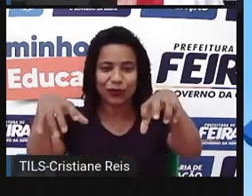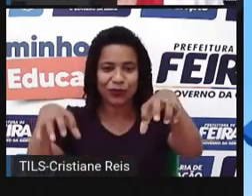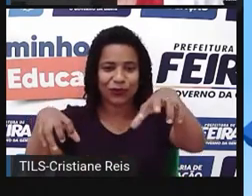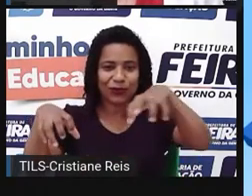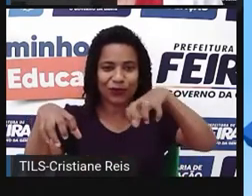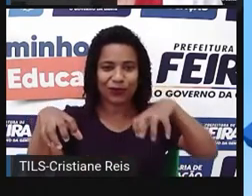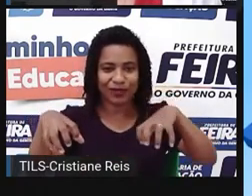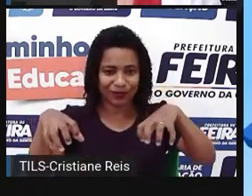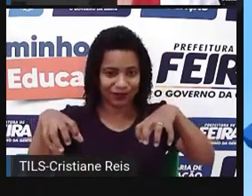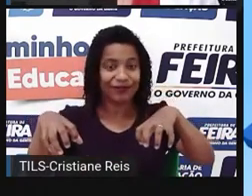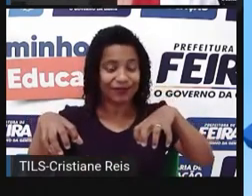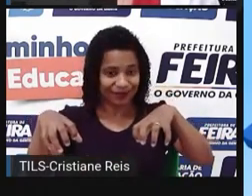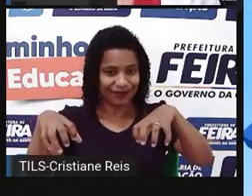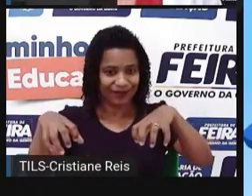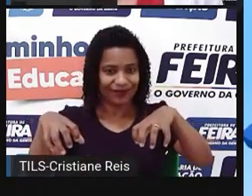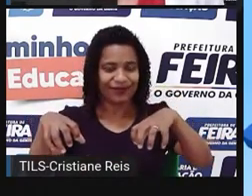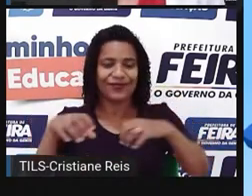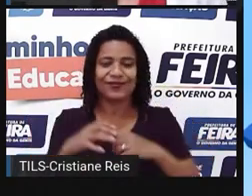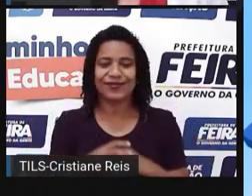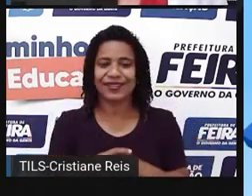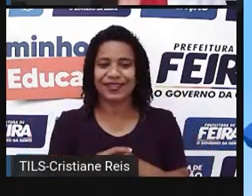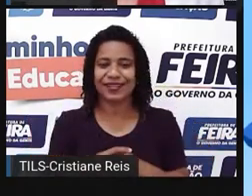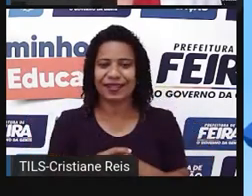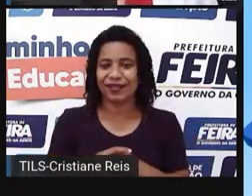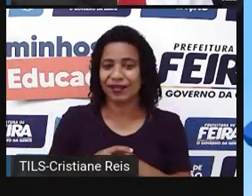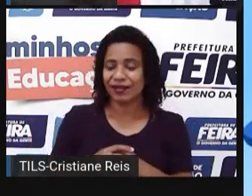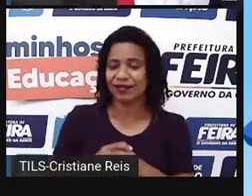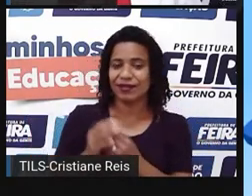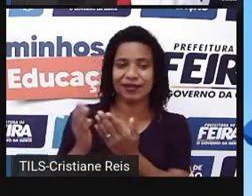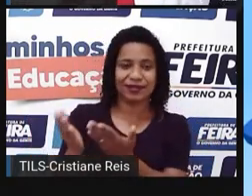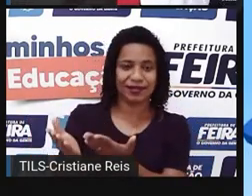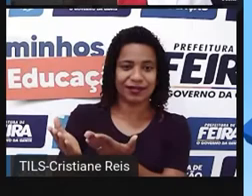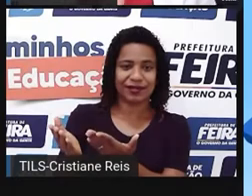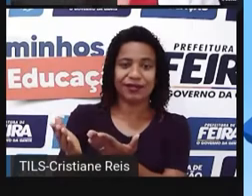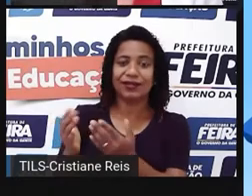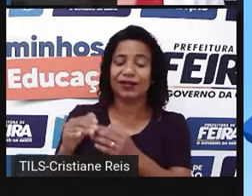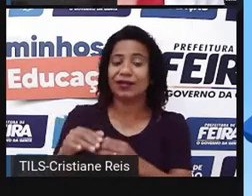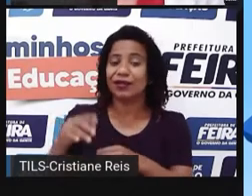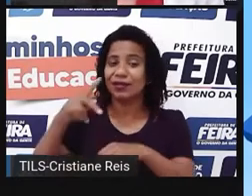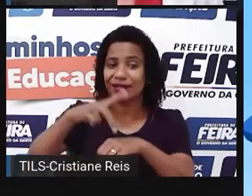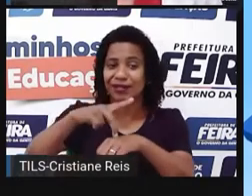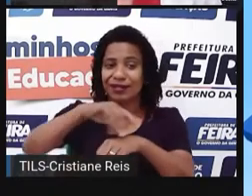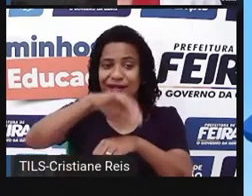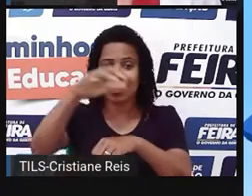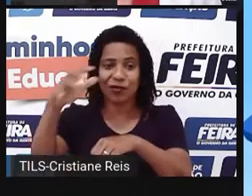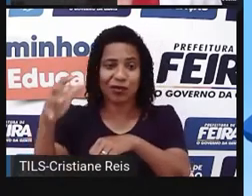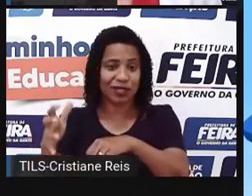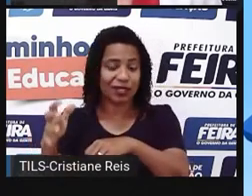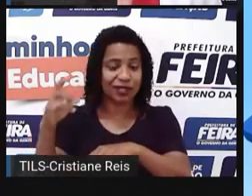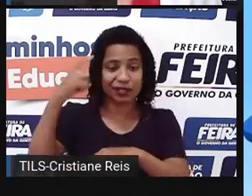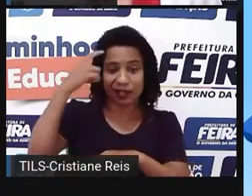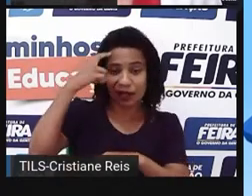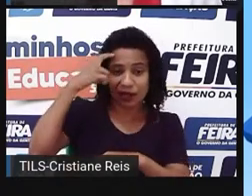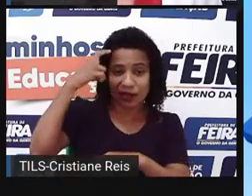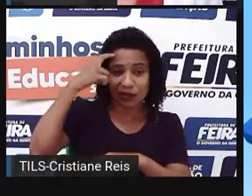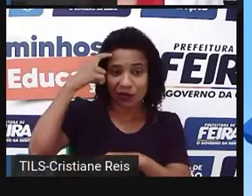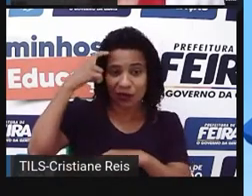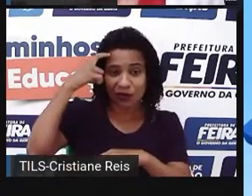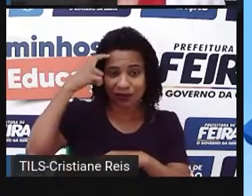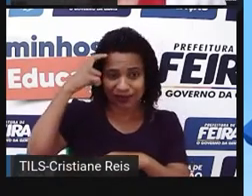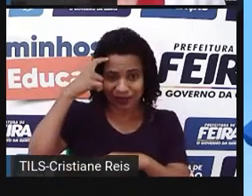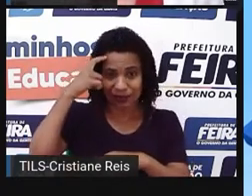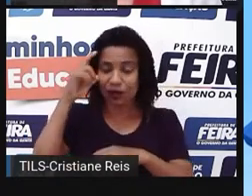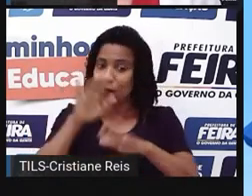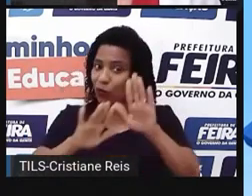Mountain, Share with Care. Então, neste caso aqui, nós temos a montanha da consciência. Compartilhe com